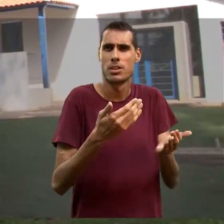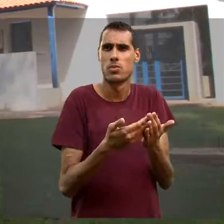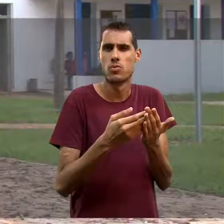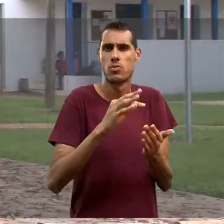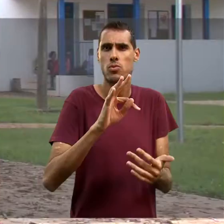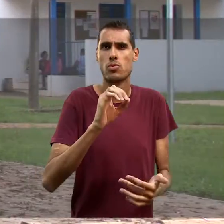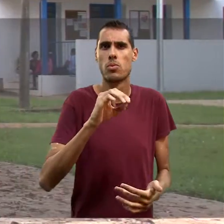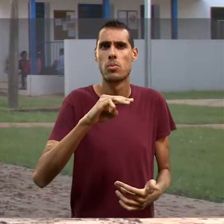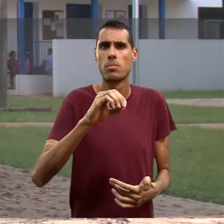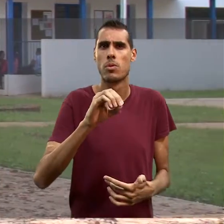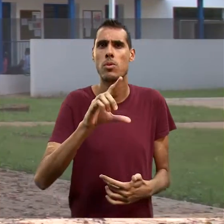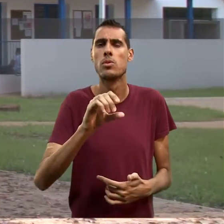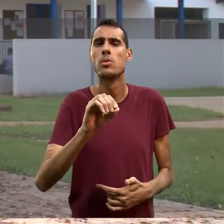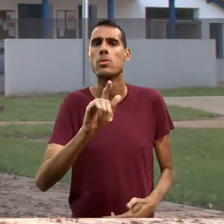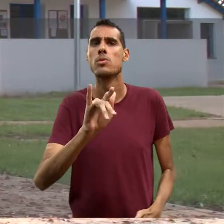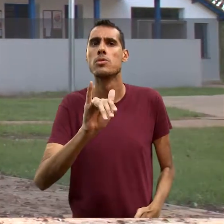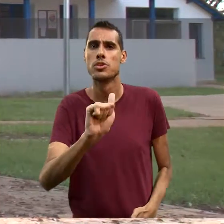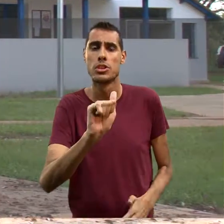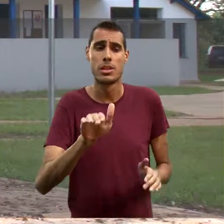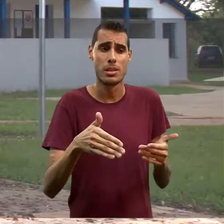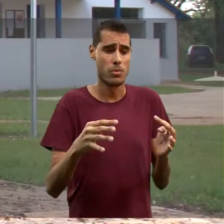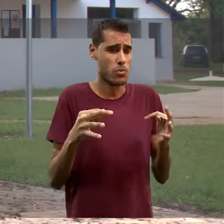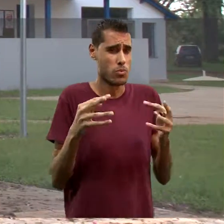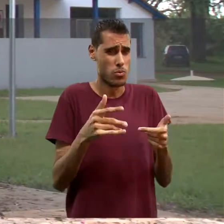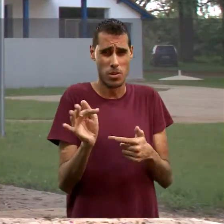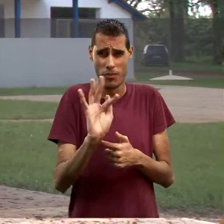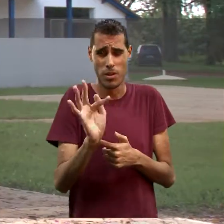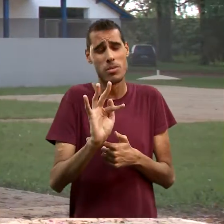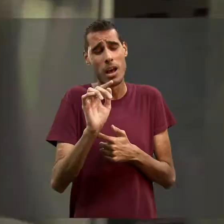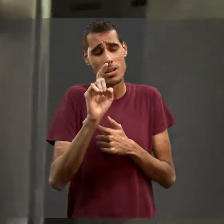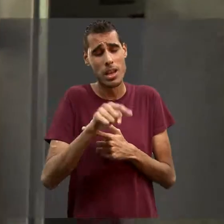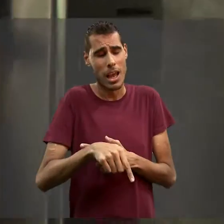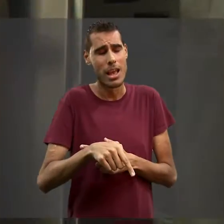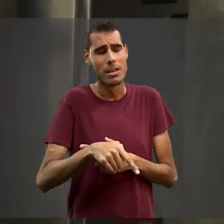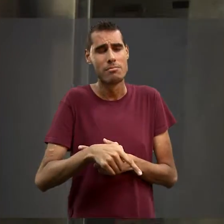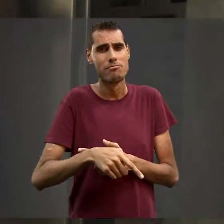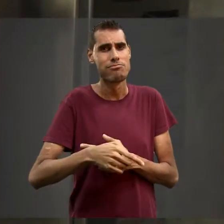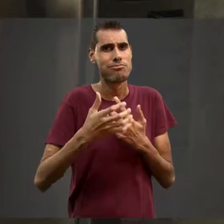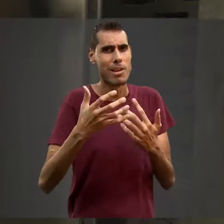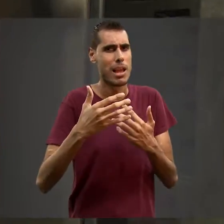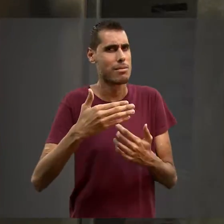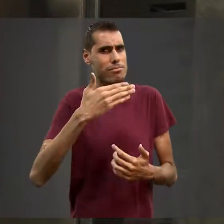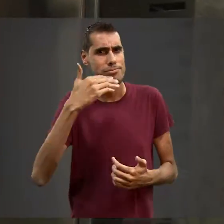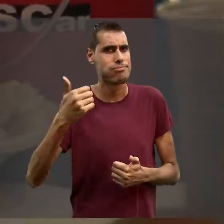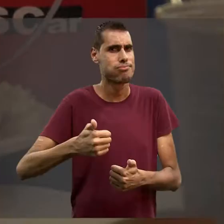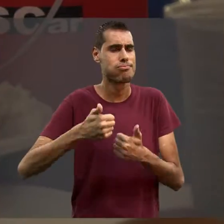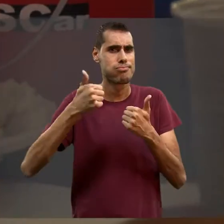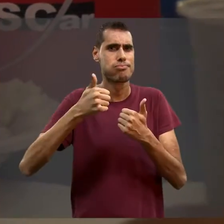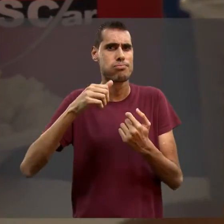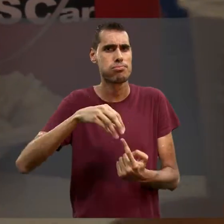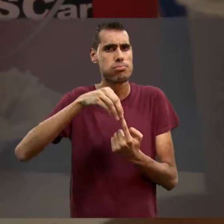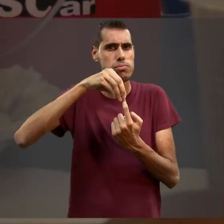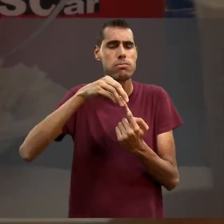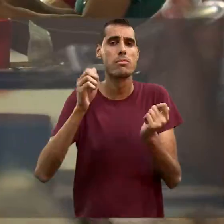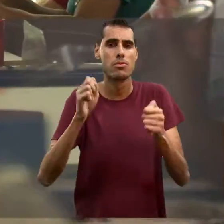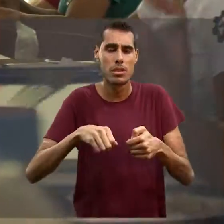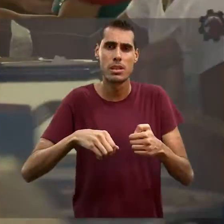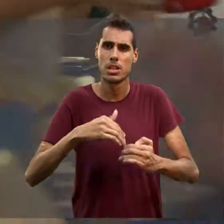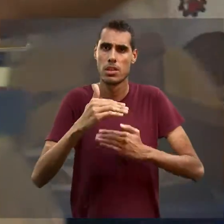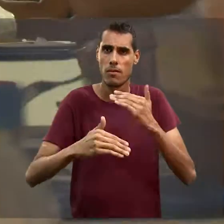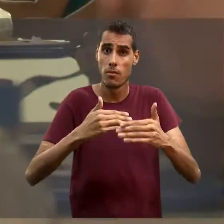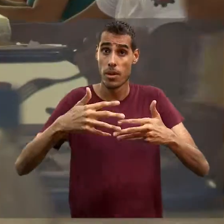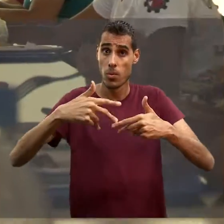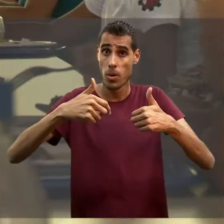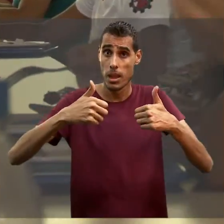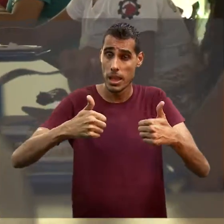tem, todo o projeto de construção da faculdade é voltado a construir uma faculdade de primeira linha, aonde seja possível desenvolver com